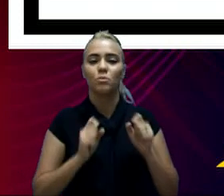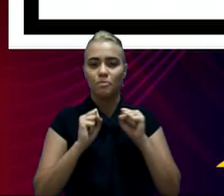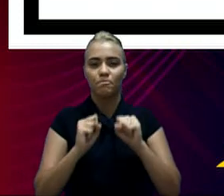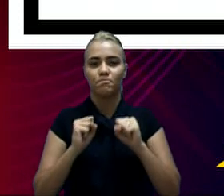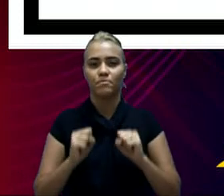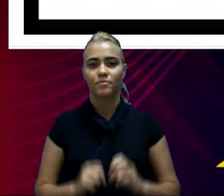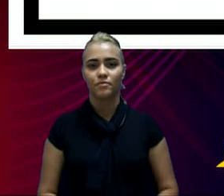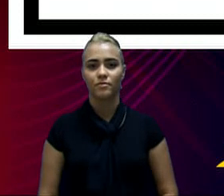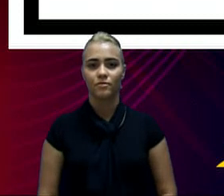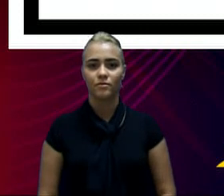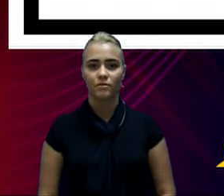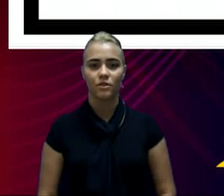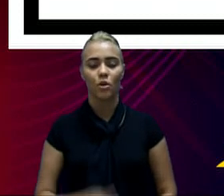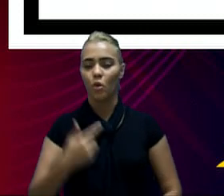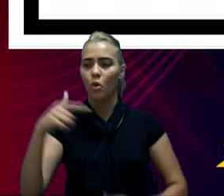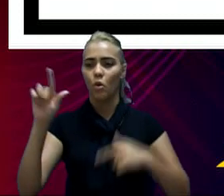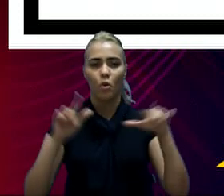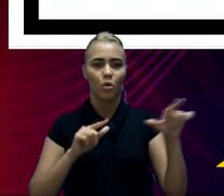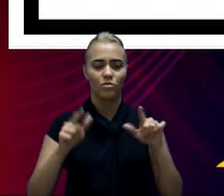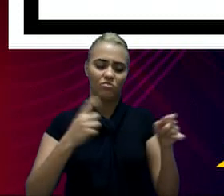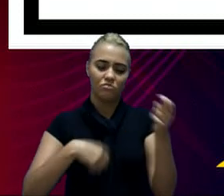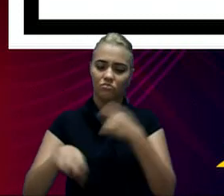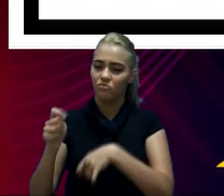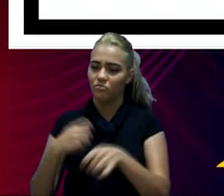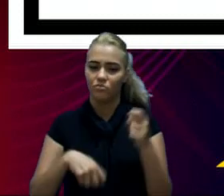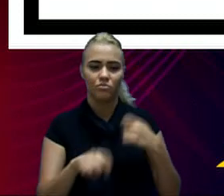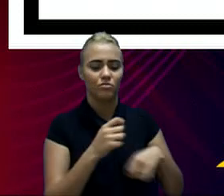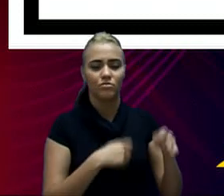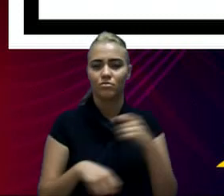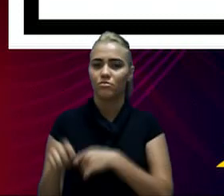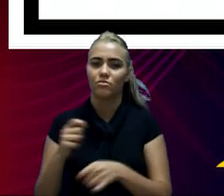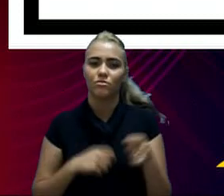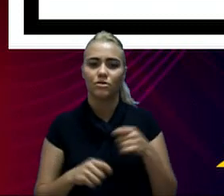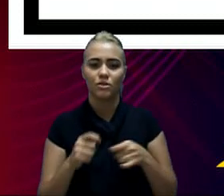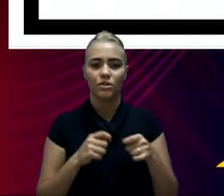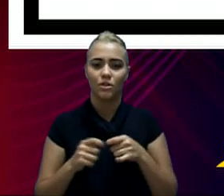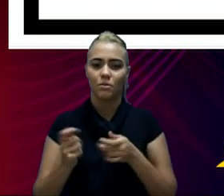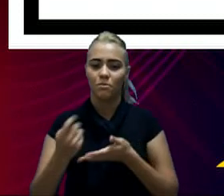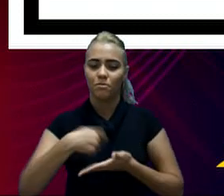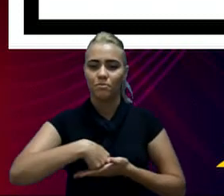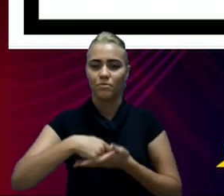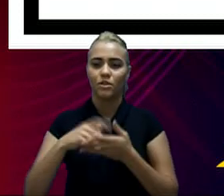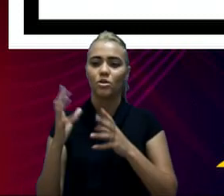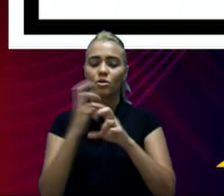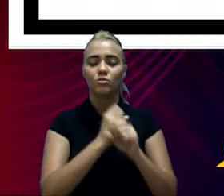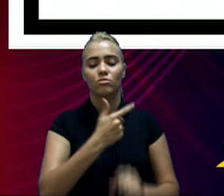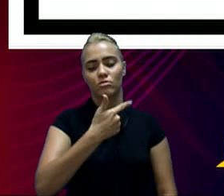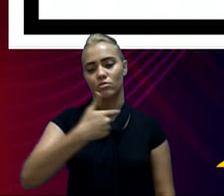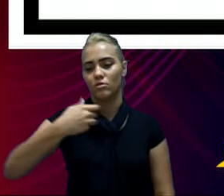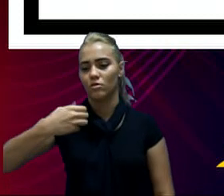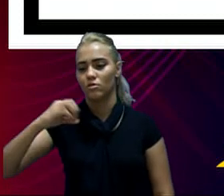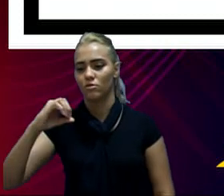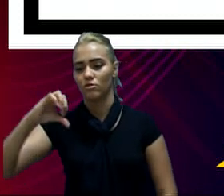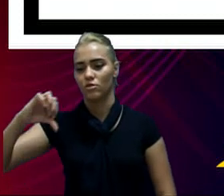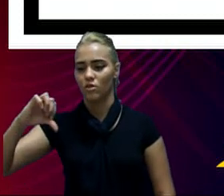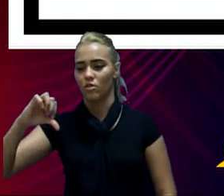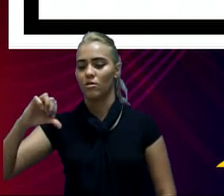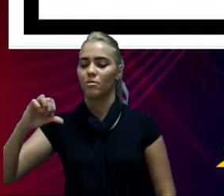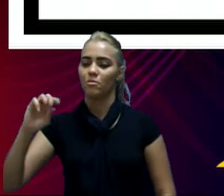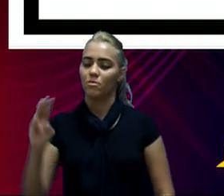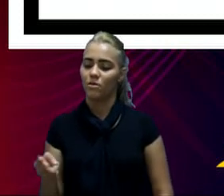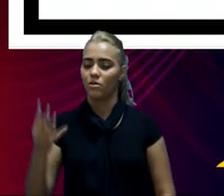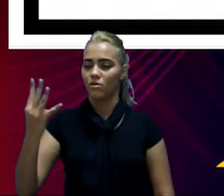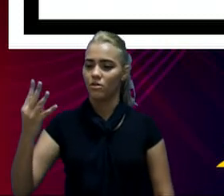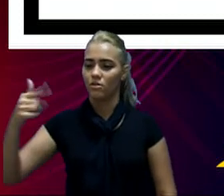Outras transferências correntes, ou seja, transferências correntes, somaram 209.479.000,